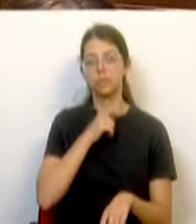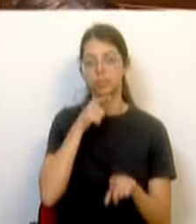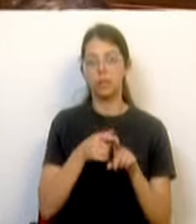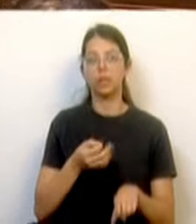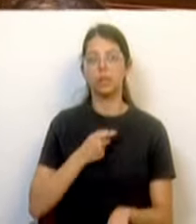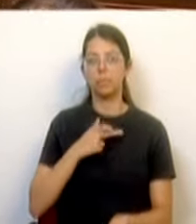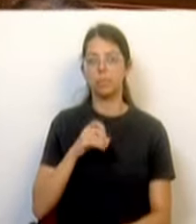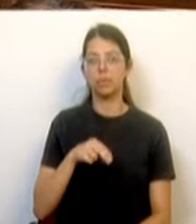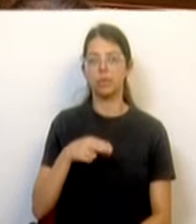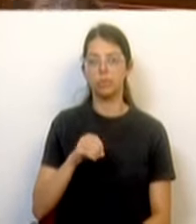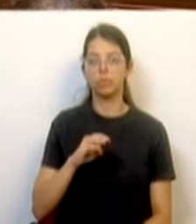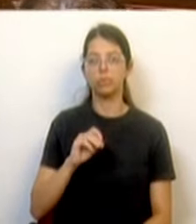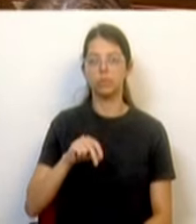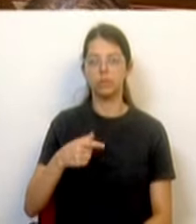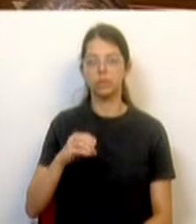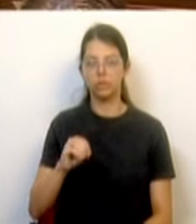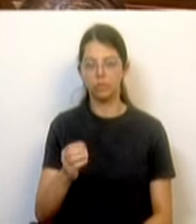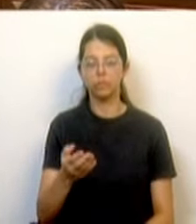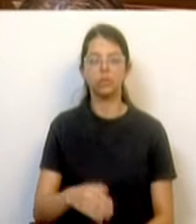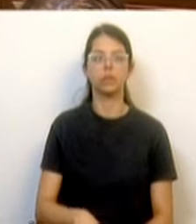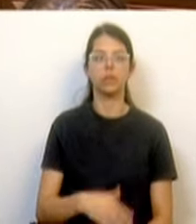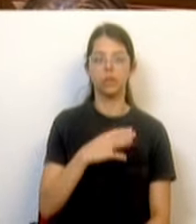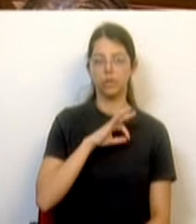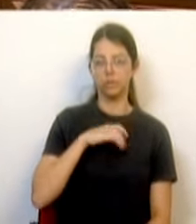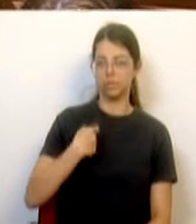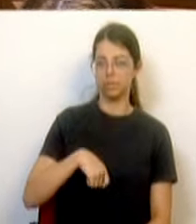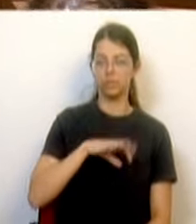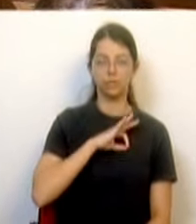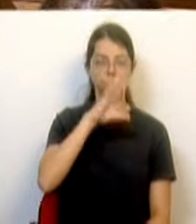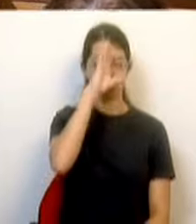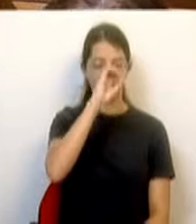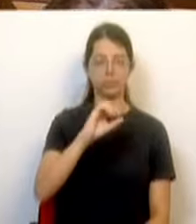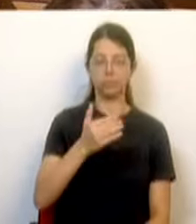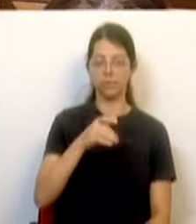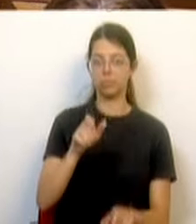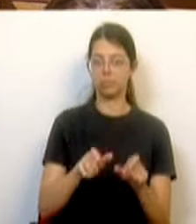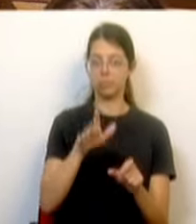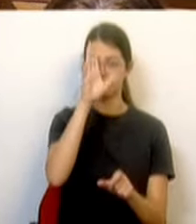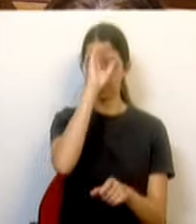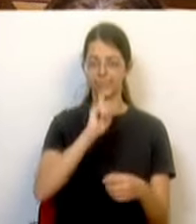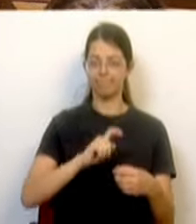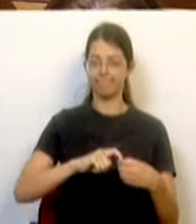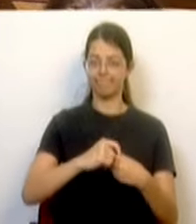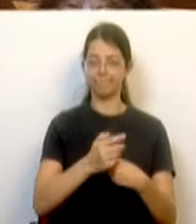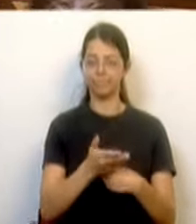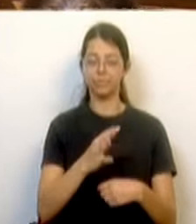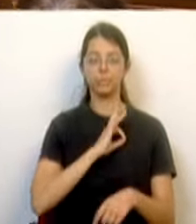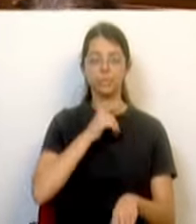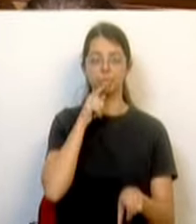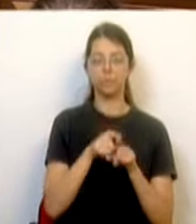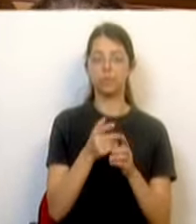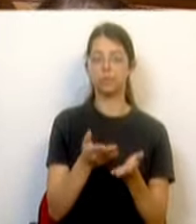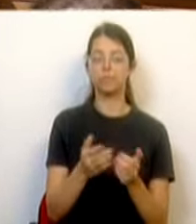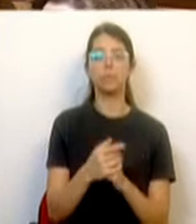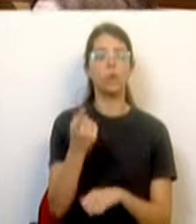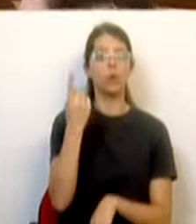Sr. Presidente, Sr. Primeiro-Ministro, Srs. Membros de Governo, Sras. e Srs. Deputados. Já ontem